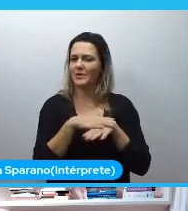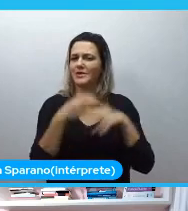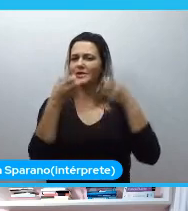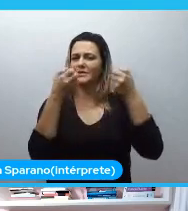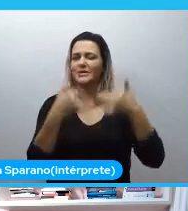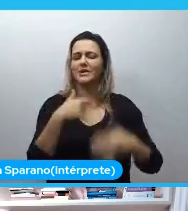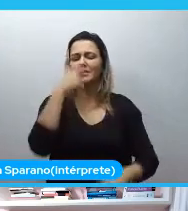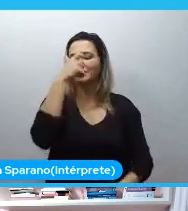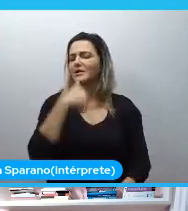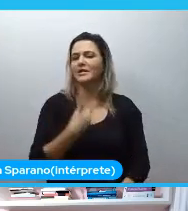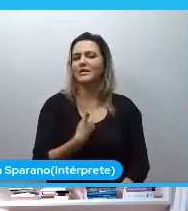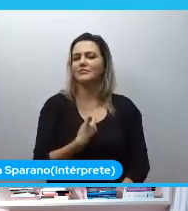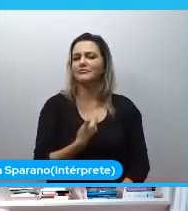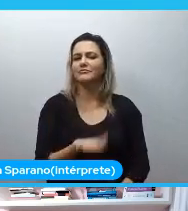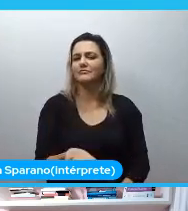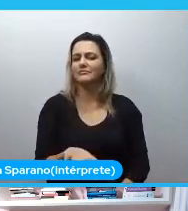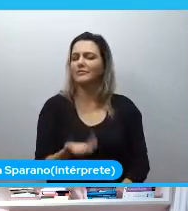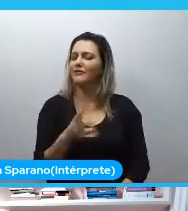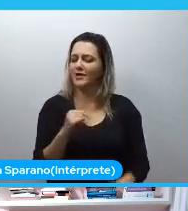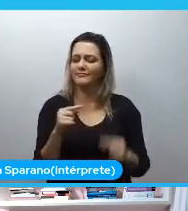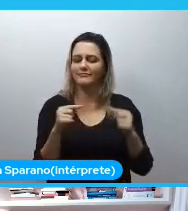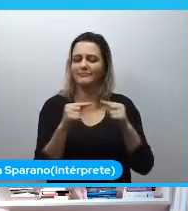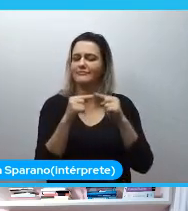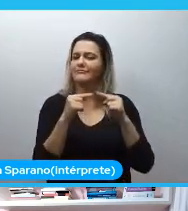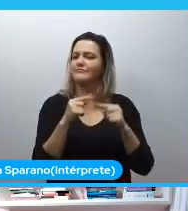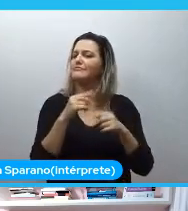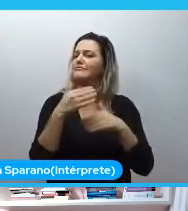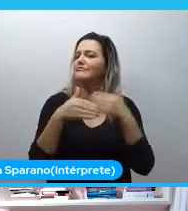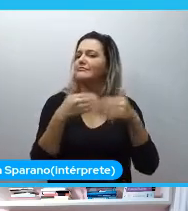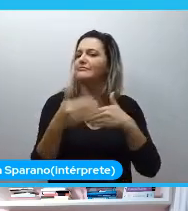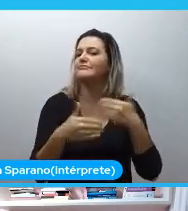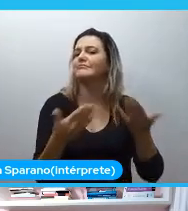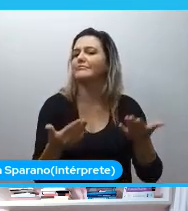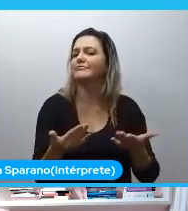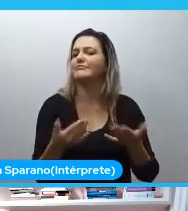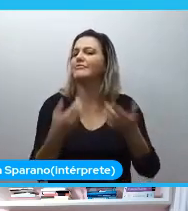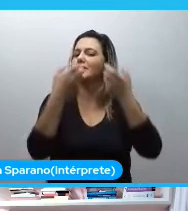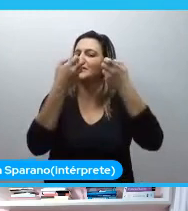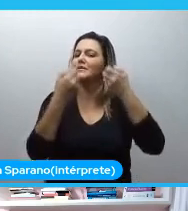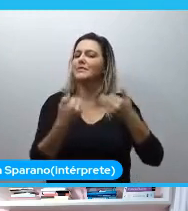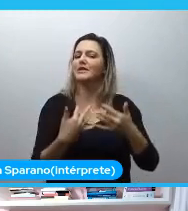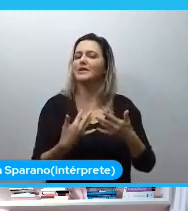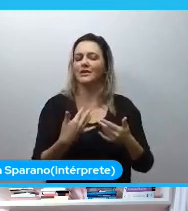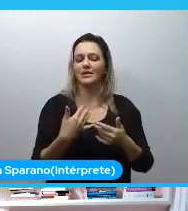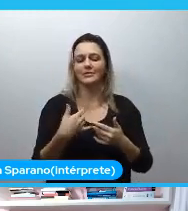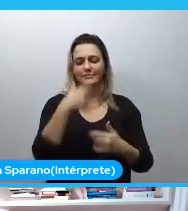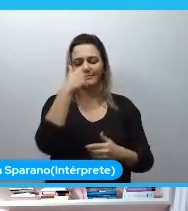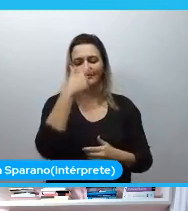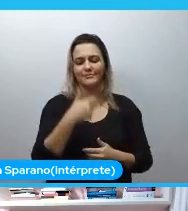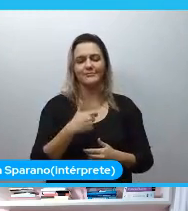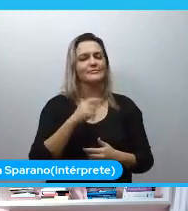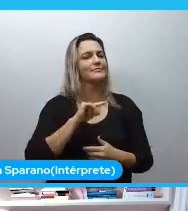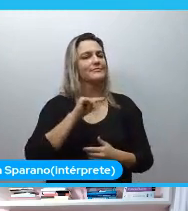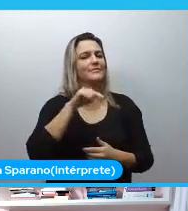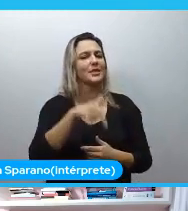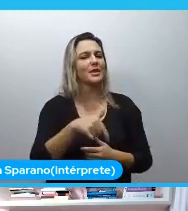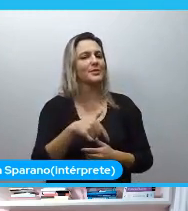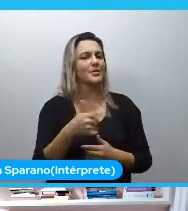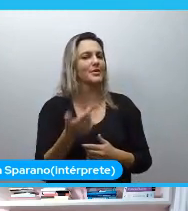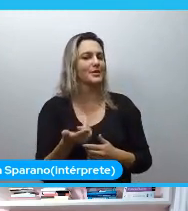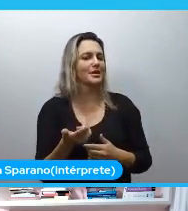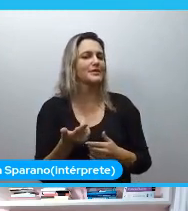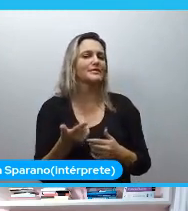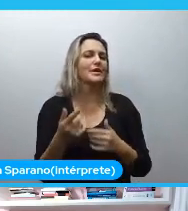que eu sou, né? Porque eu acho que vai fazer mais sentido o que vai vir depois. Normalmente a gente explica o título para depois explicar quem a gente é. Mas